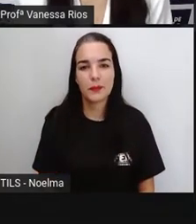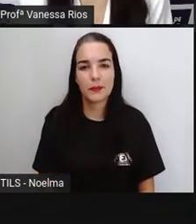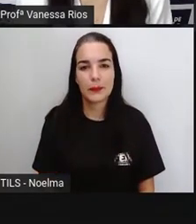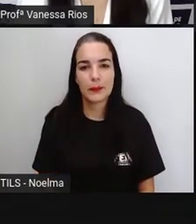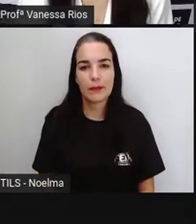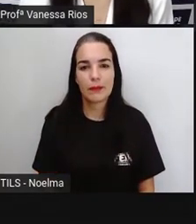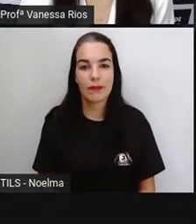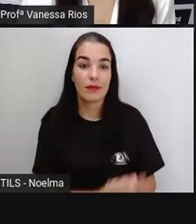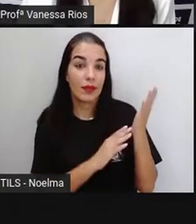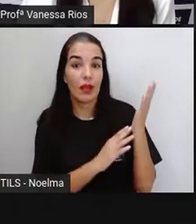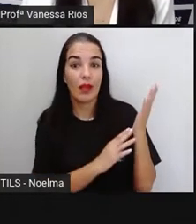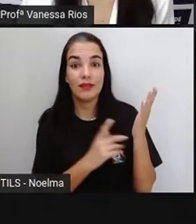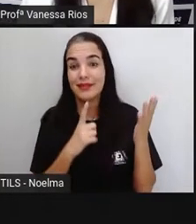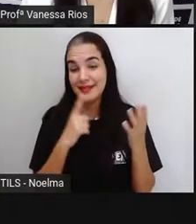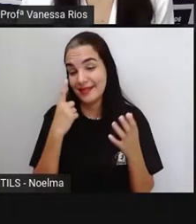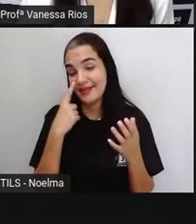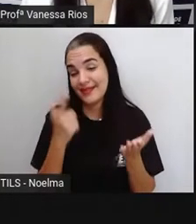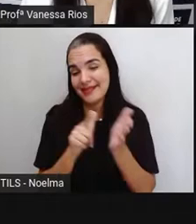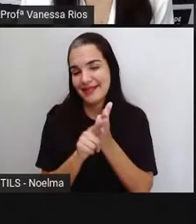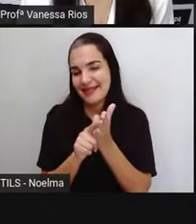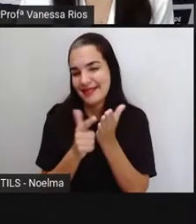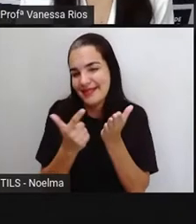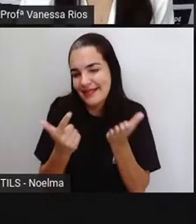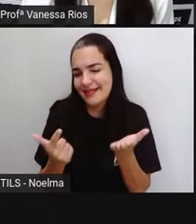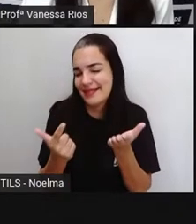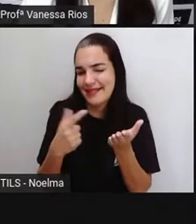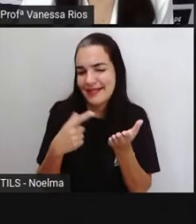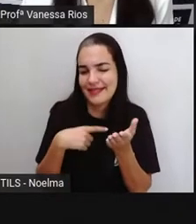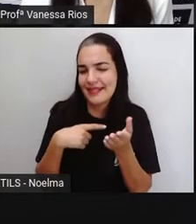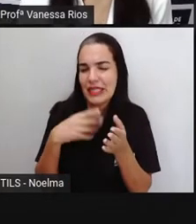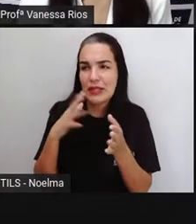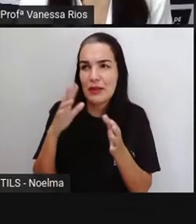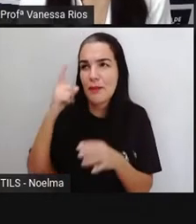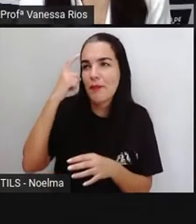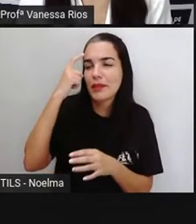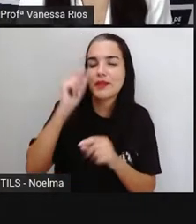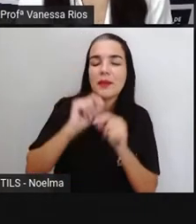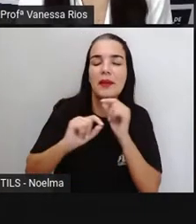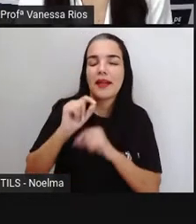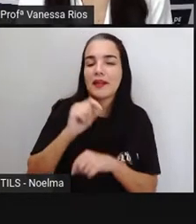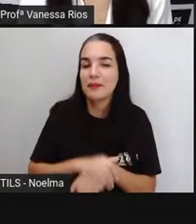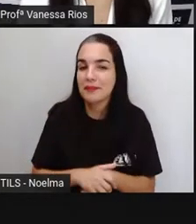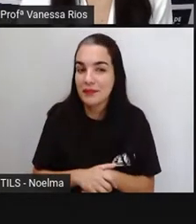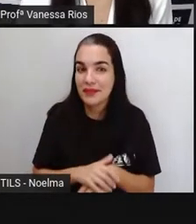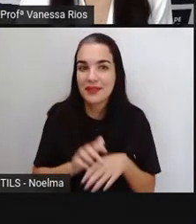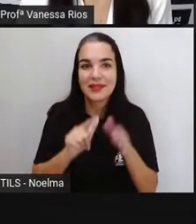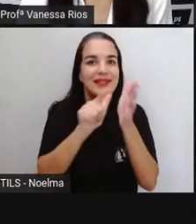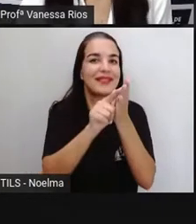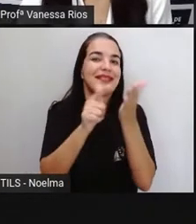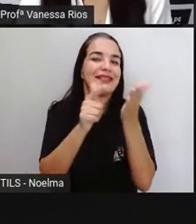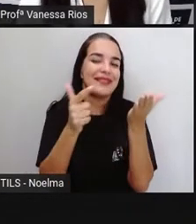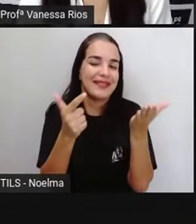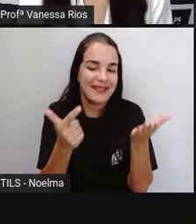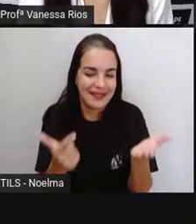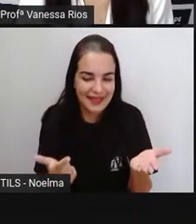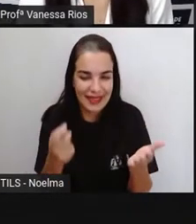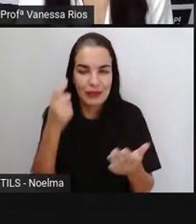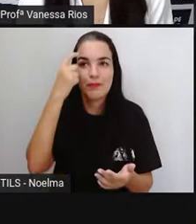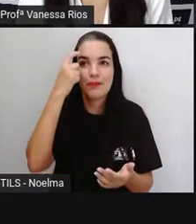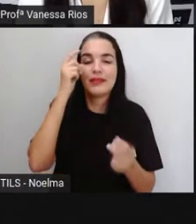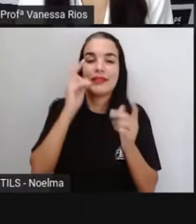E aí, quando a gente fala em textos jornalísticos, é comum vir à nossa mente, né? O jornal, que é esse